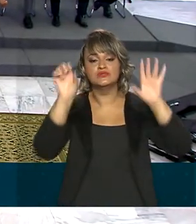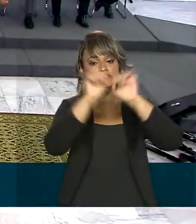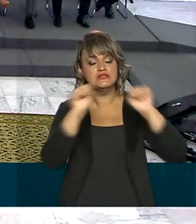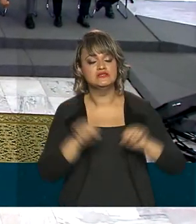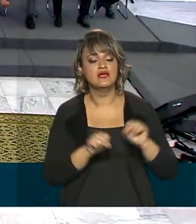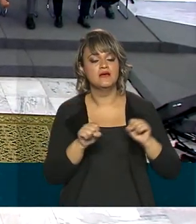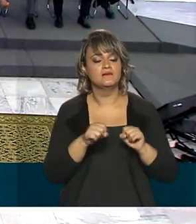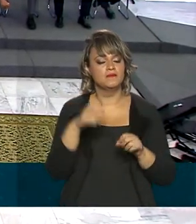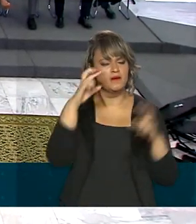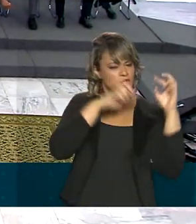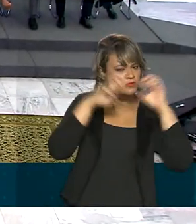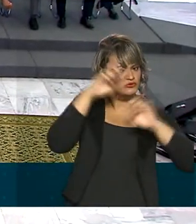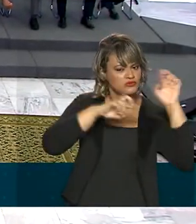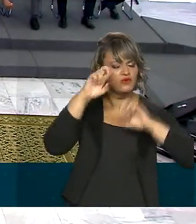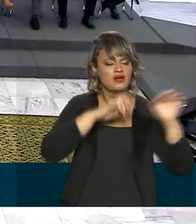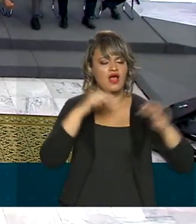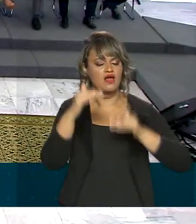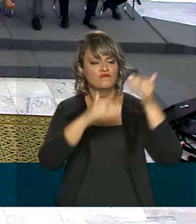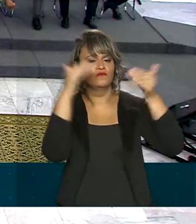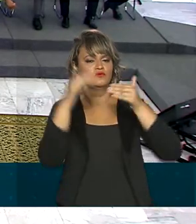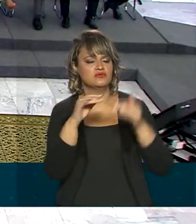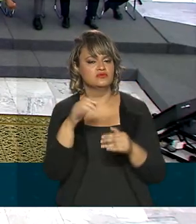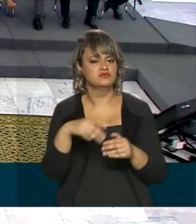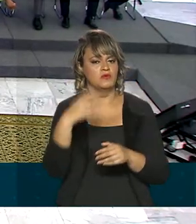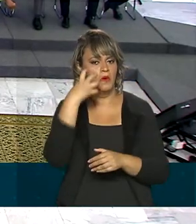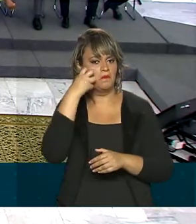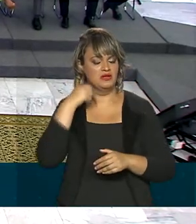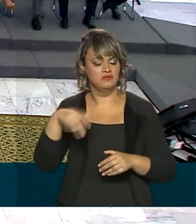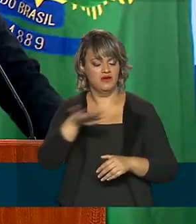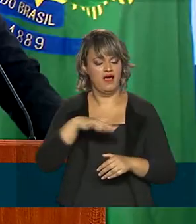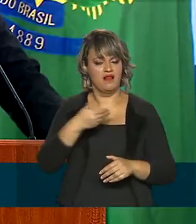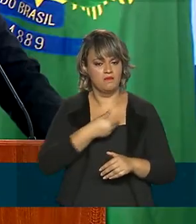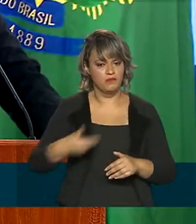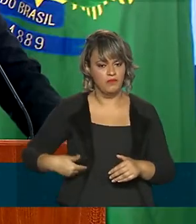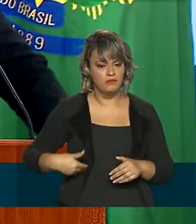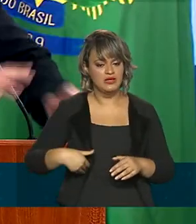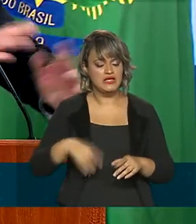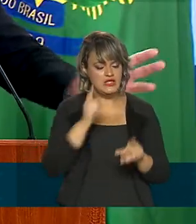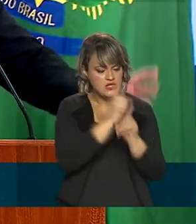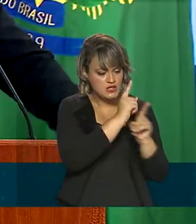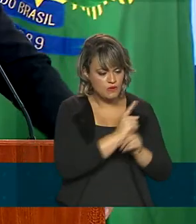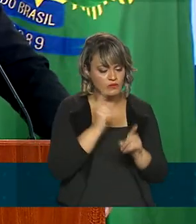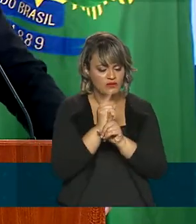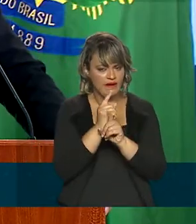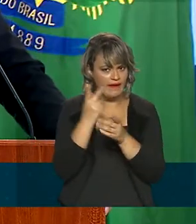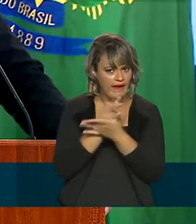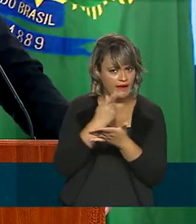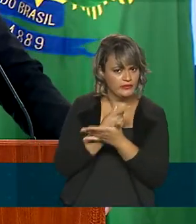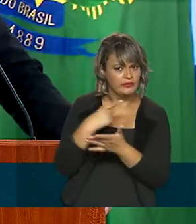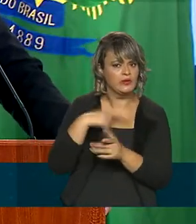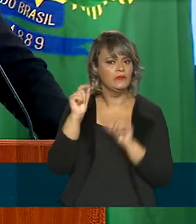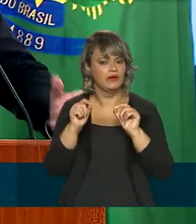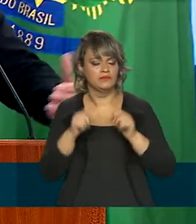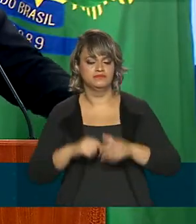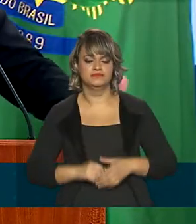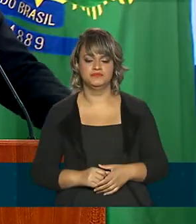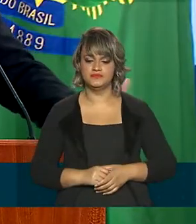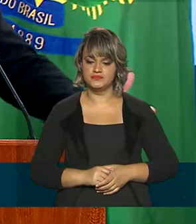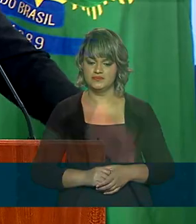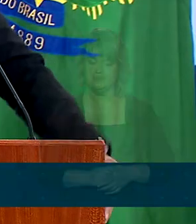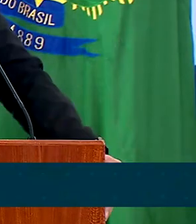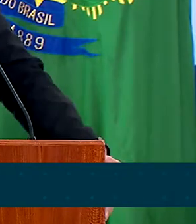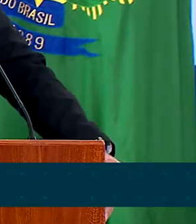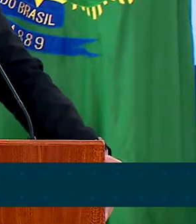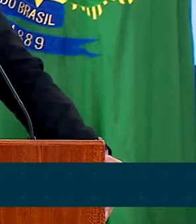para monitorar a evolução do patrimônio de agentes públicos e detectar enriquecimento ilícito. Vamos